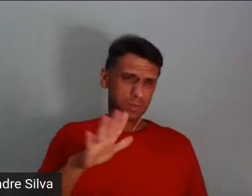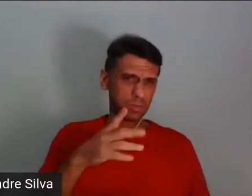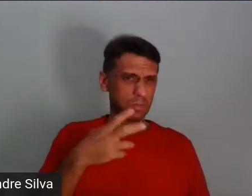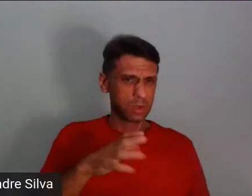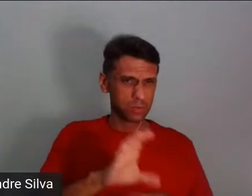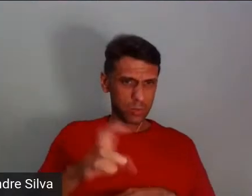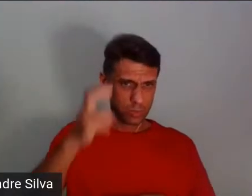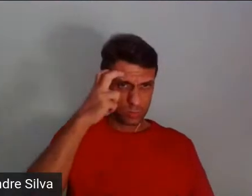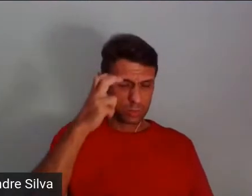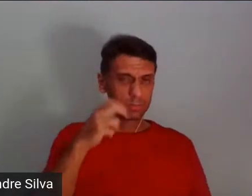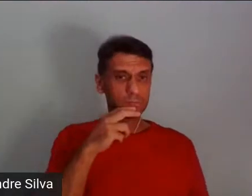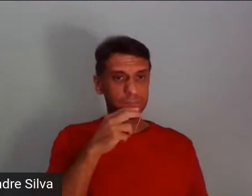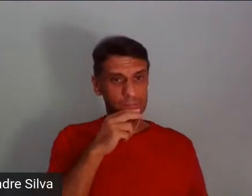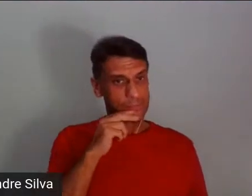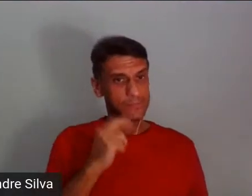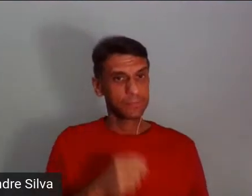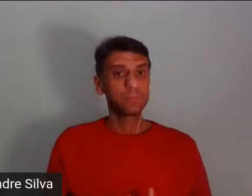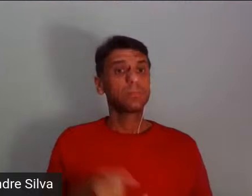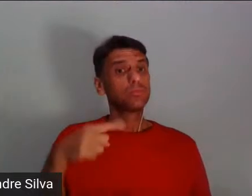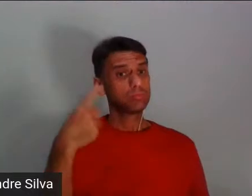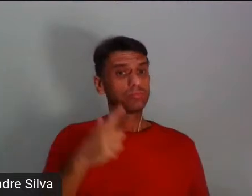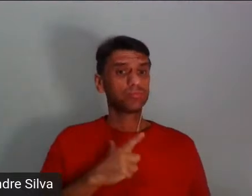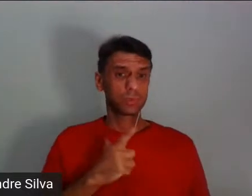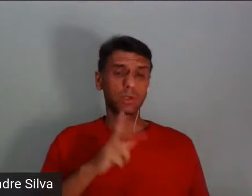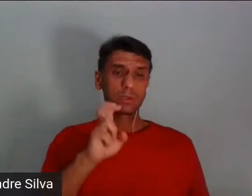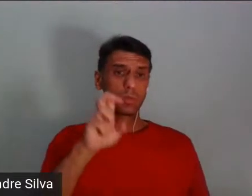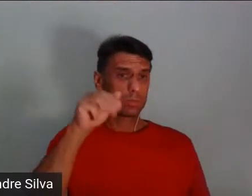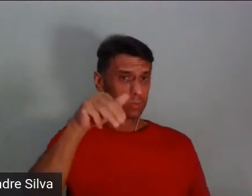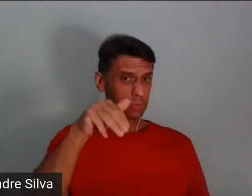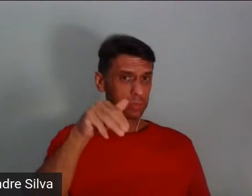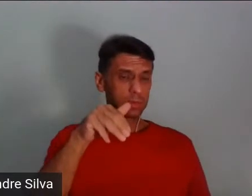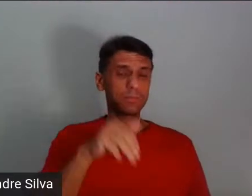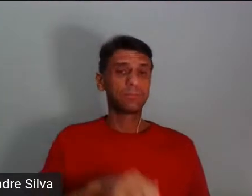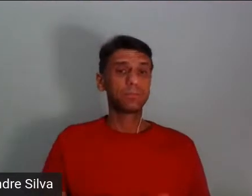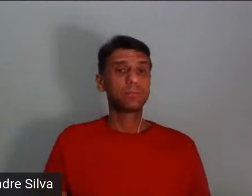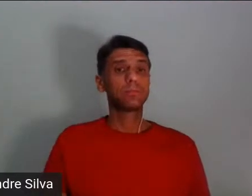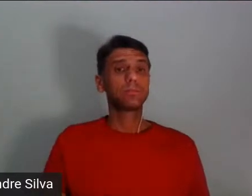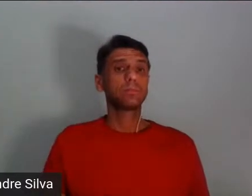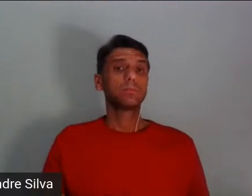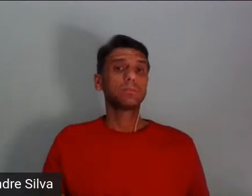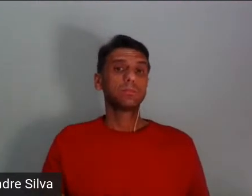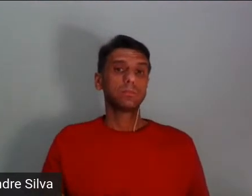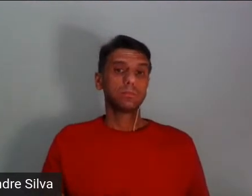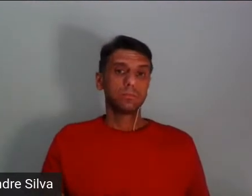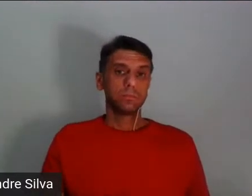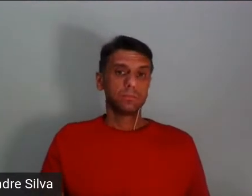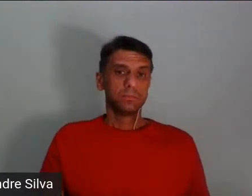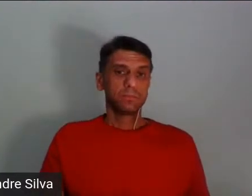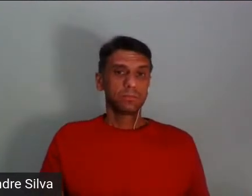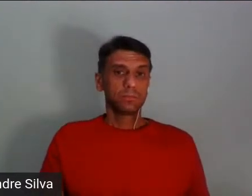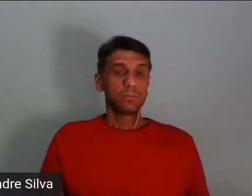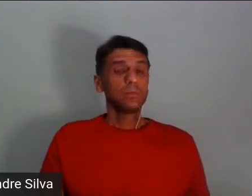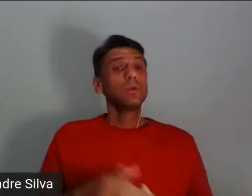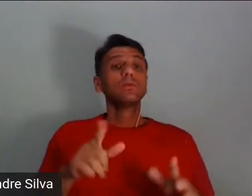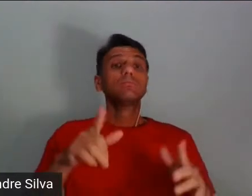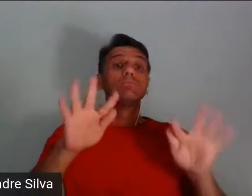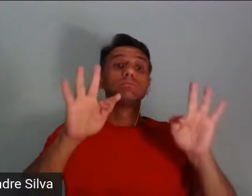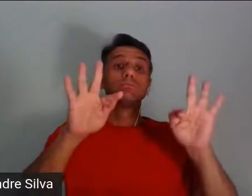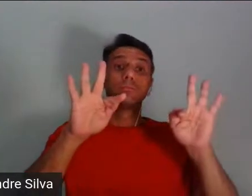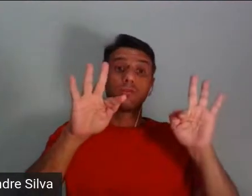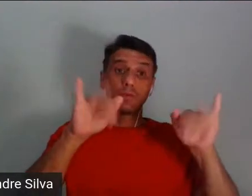Bom, nós temos cinco minutos. Eu acho que vou passar vocês para as suas considerações